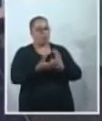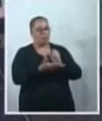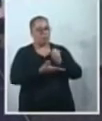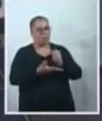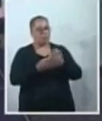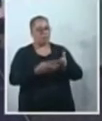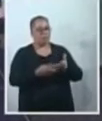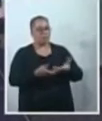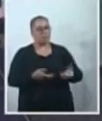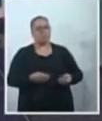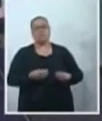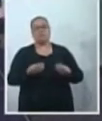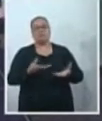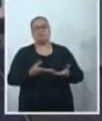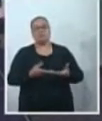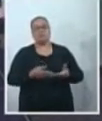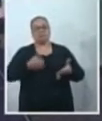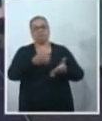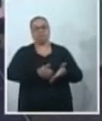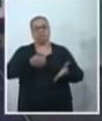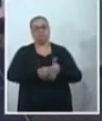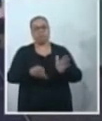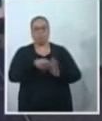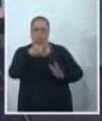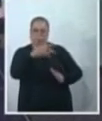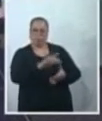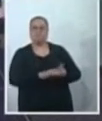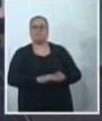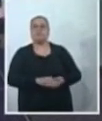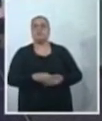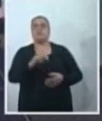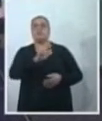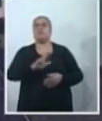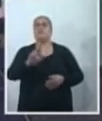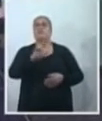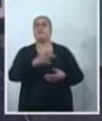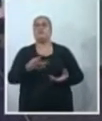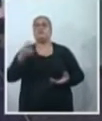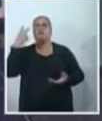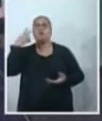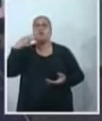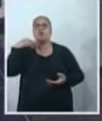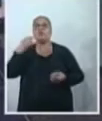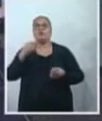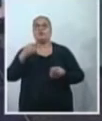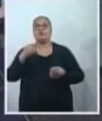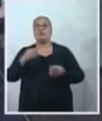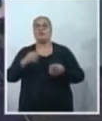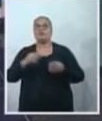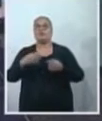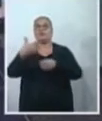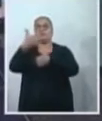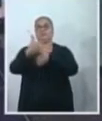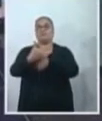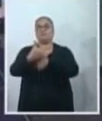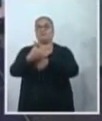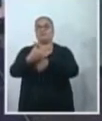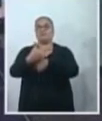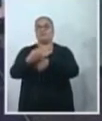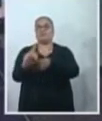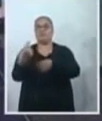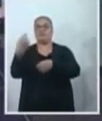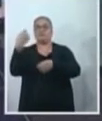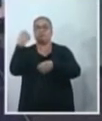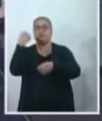luta sua. Foi um pedido também feito à Prefeitura de Uberlândia. Eu lembro que, na gravação anterior, a